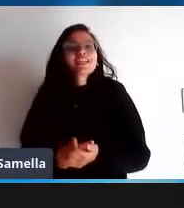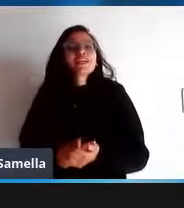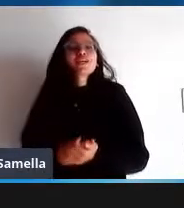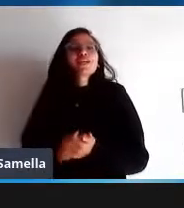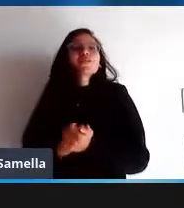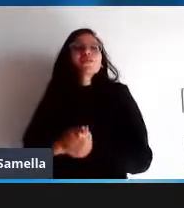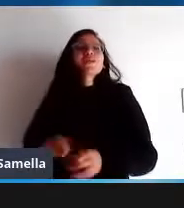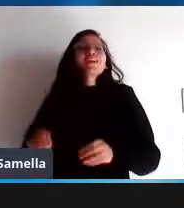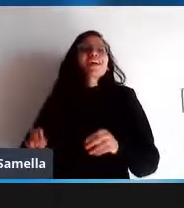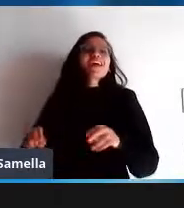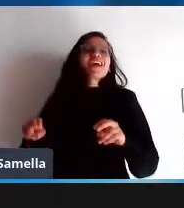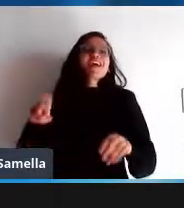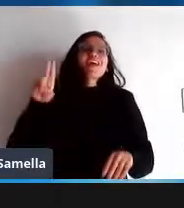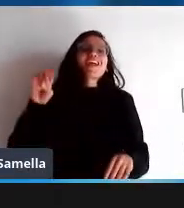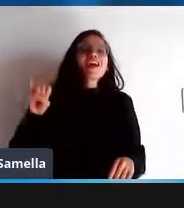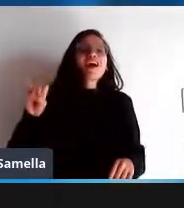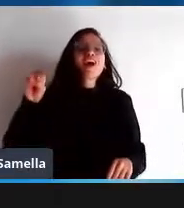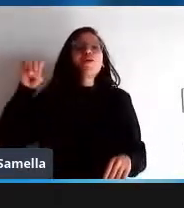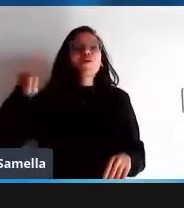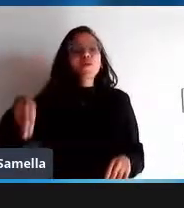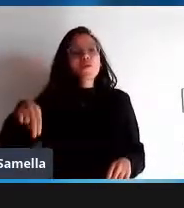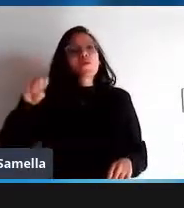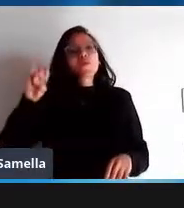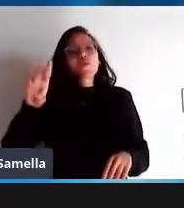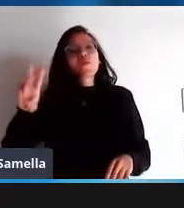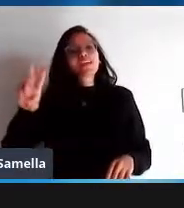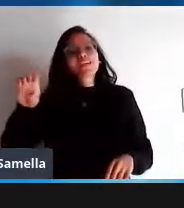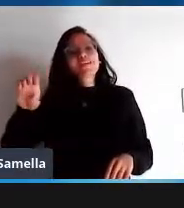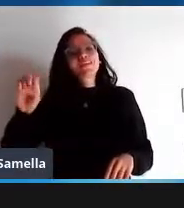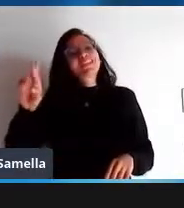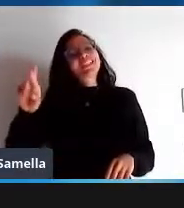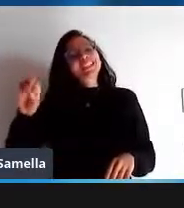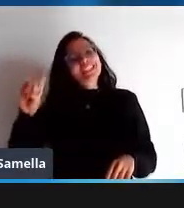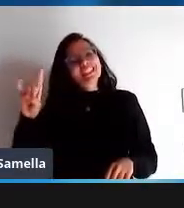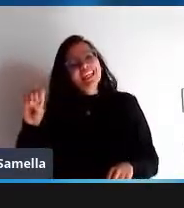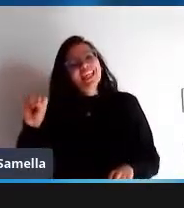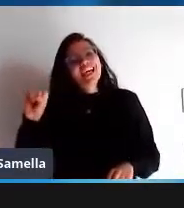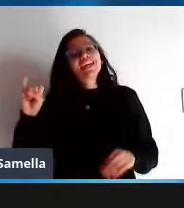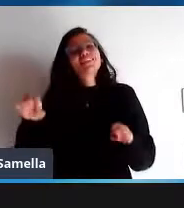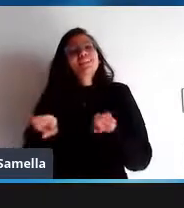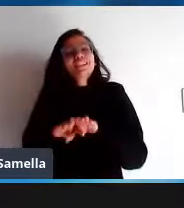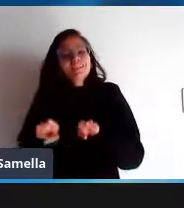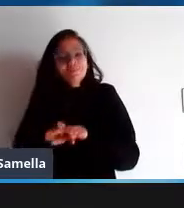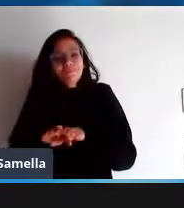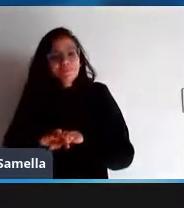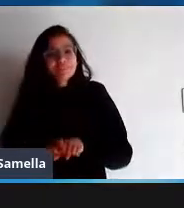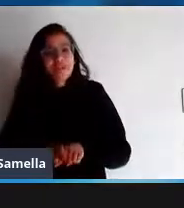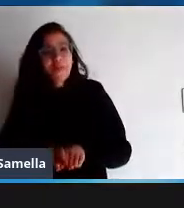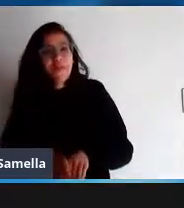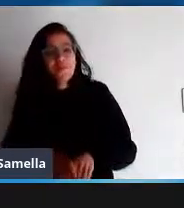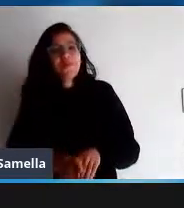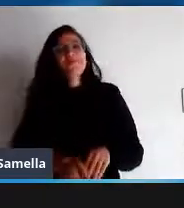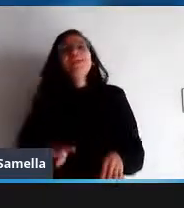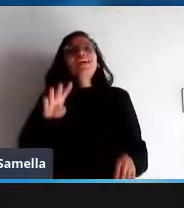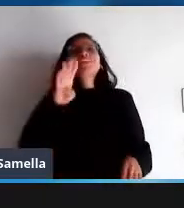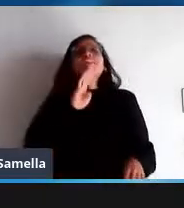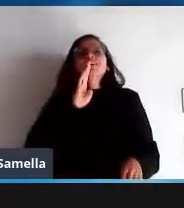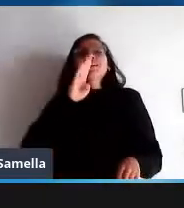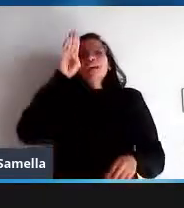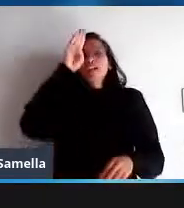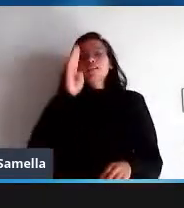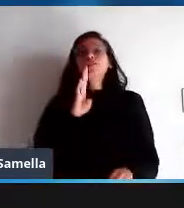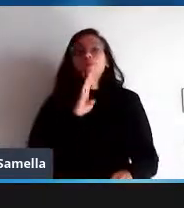também até para difundir a cultura em torno do software livre o conhecimento das alternativas